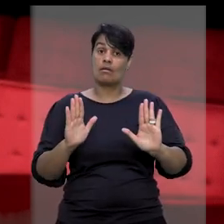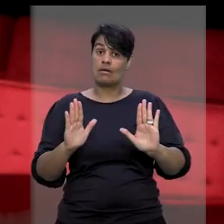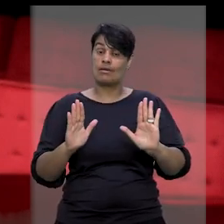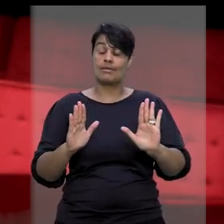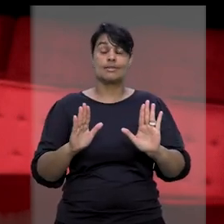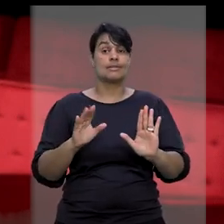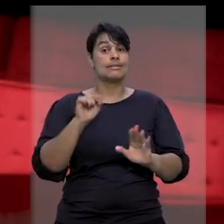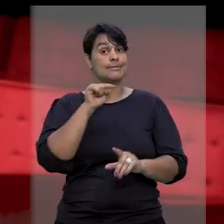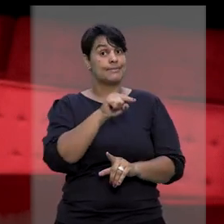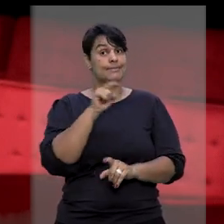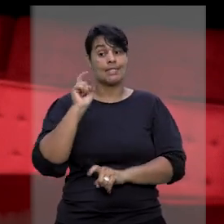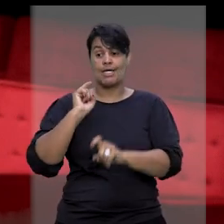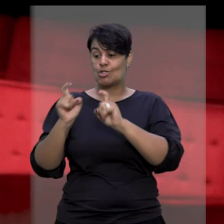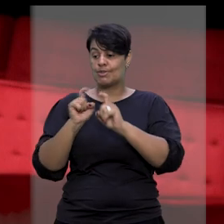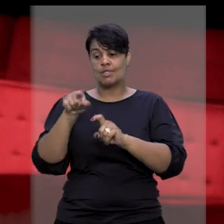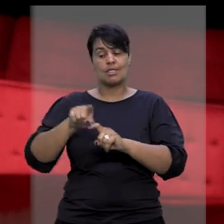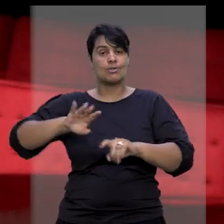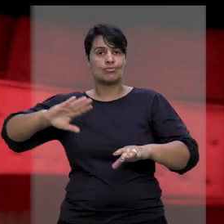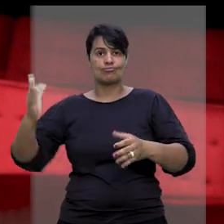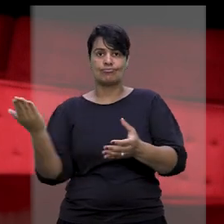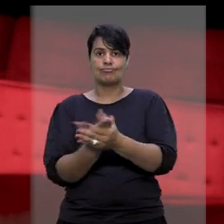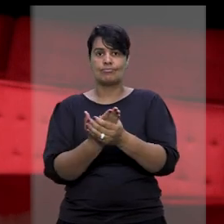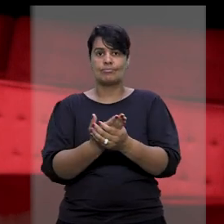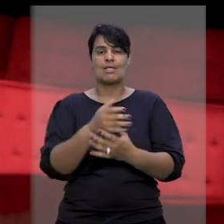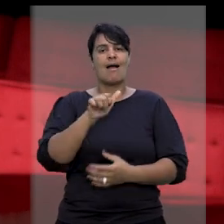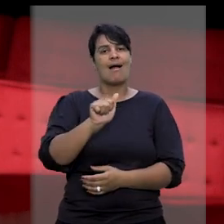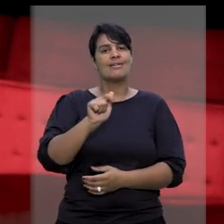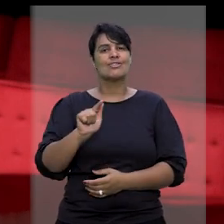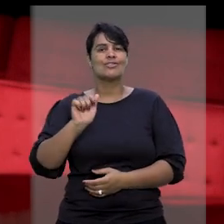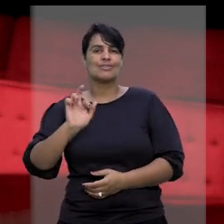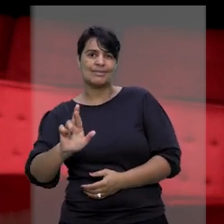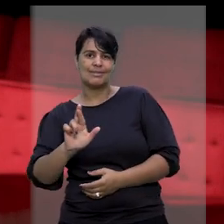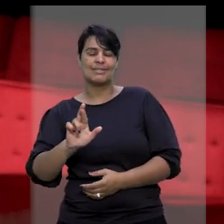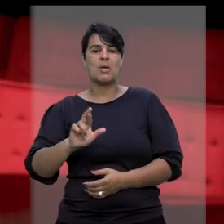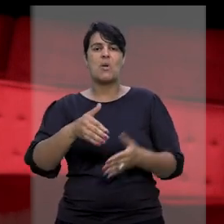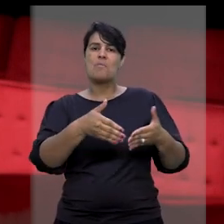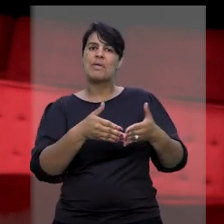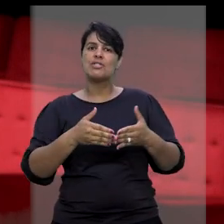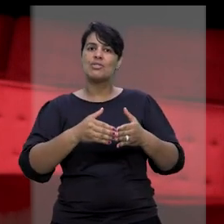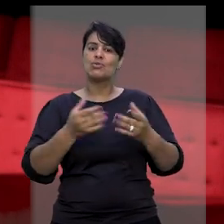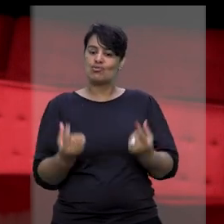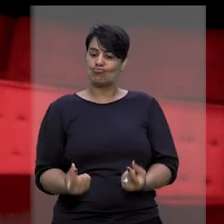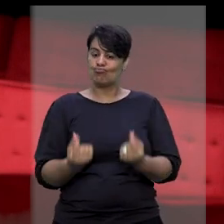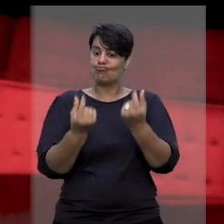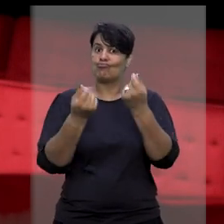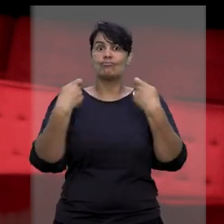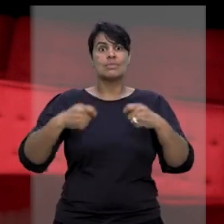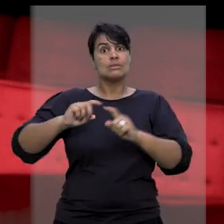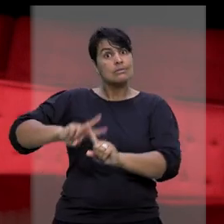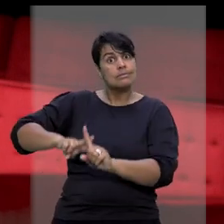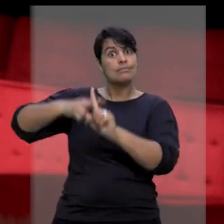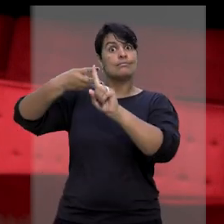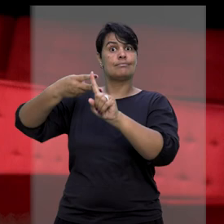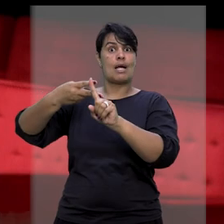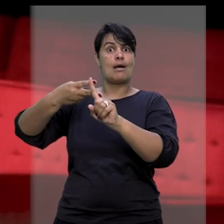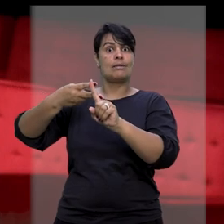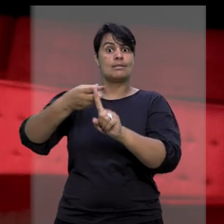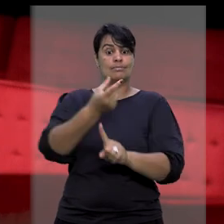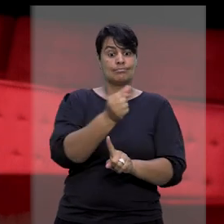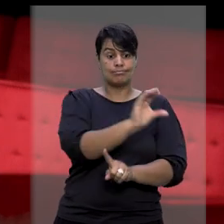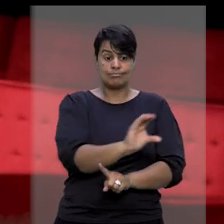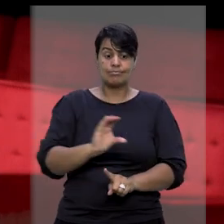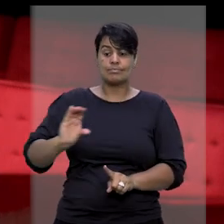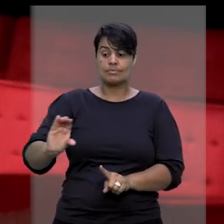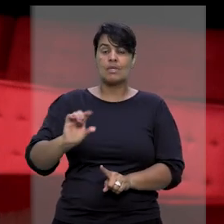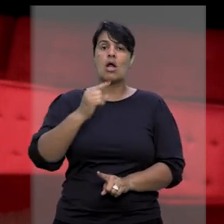Contra essa decisão, a administradora interpôs agravo de instrumento, pedindo a elevação dos honorários para